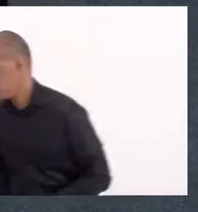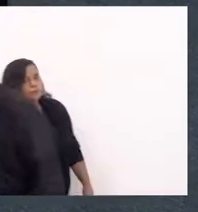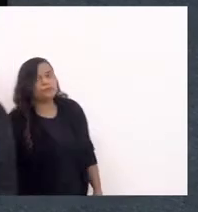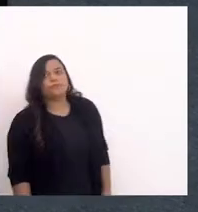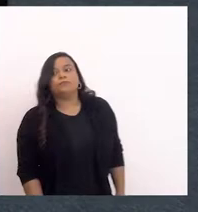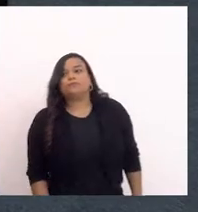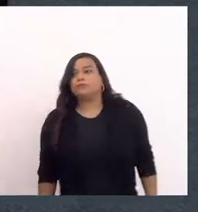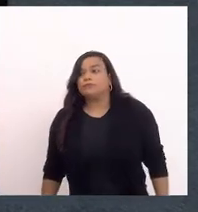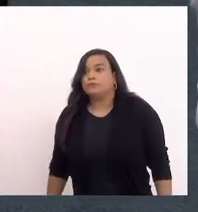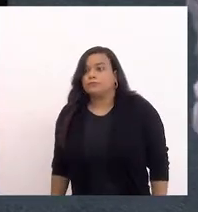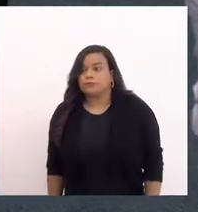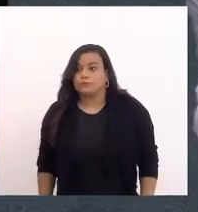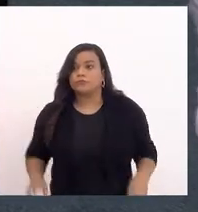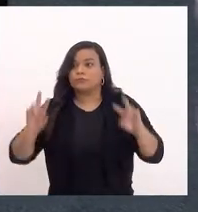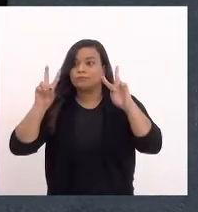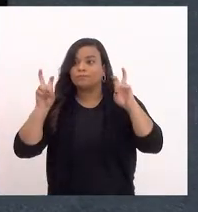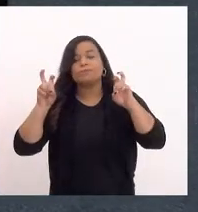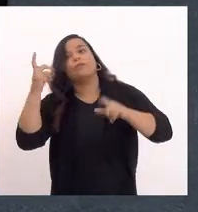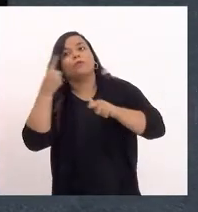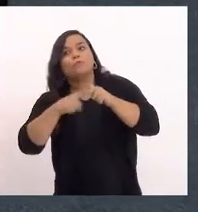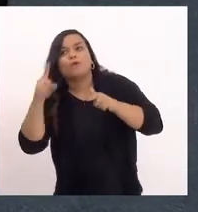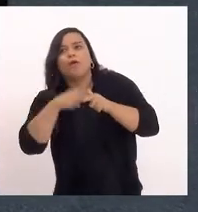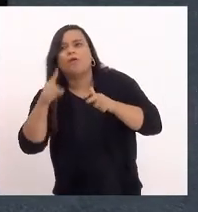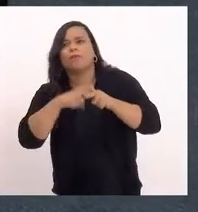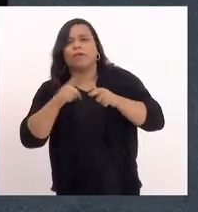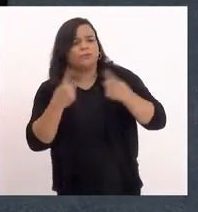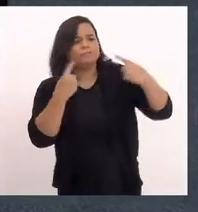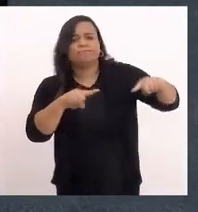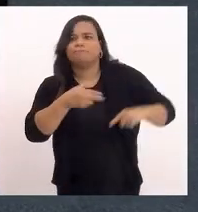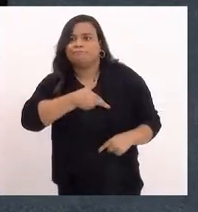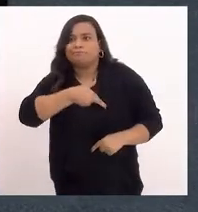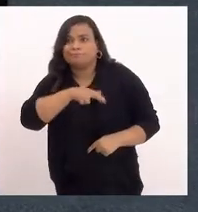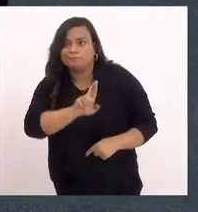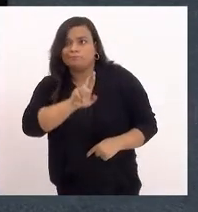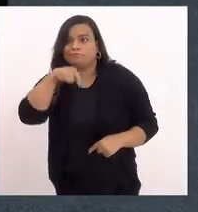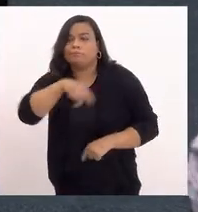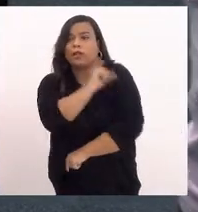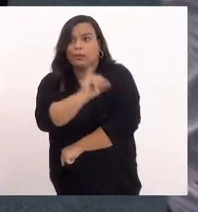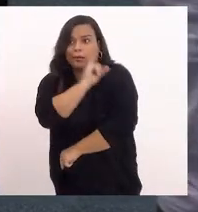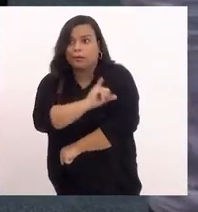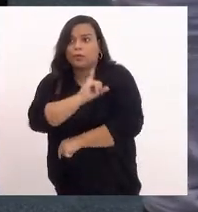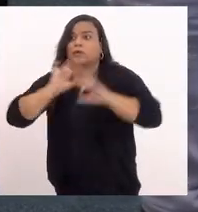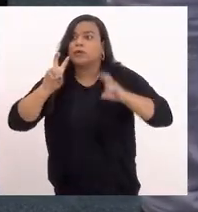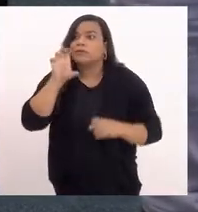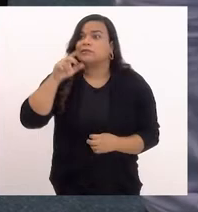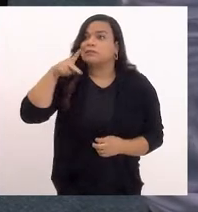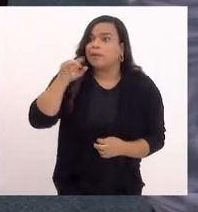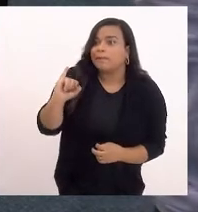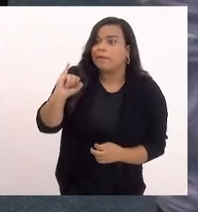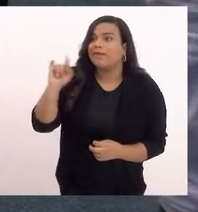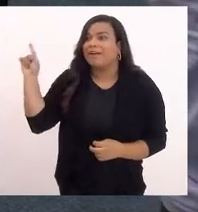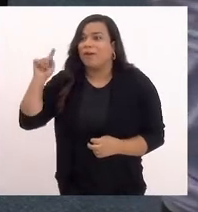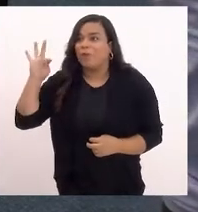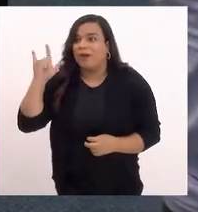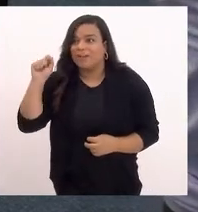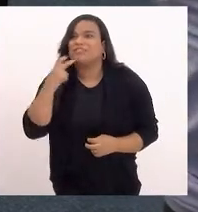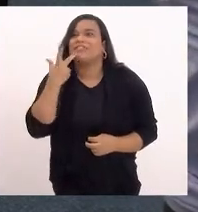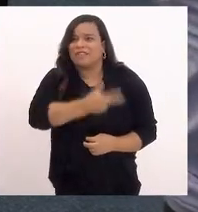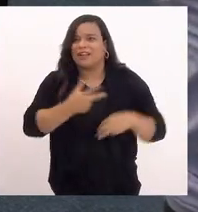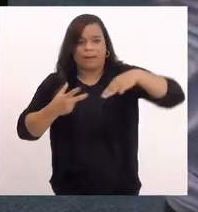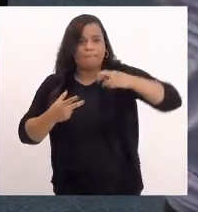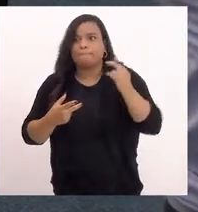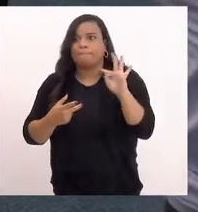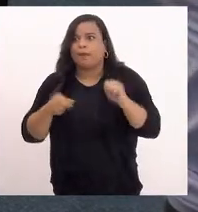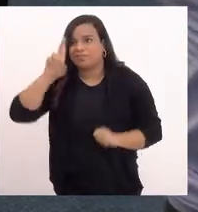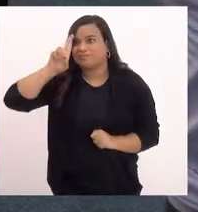problema da intolerância religiosa no Rio de Janeiro, como a CPI, que a Marta presidiu e que o Átila relatou. Então, quando a gente apresenta